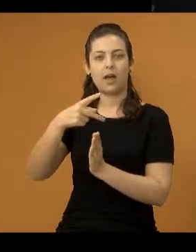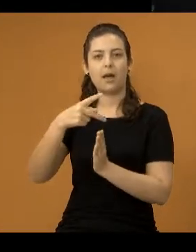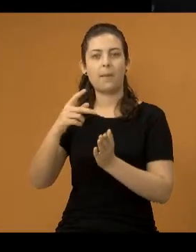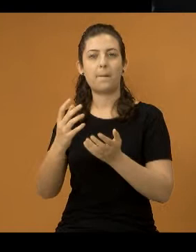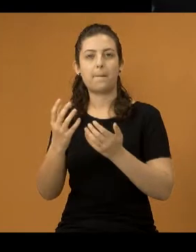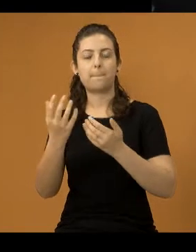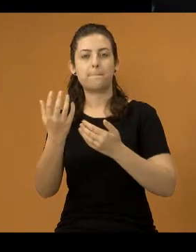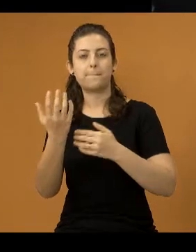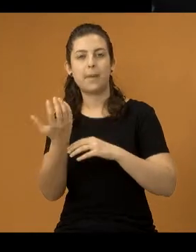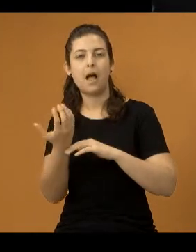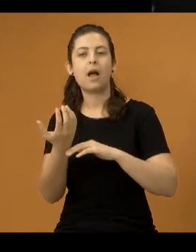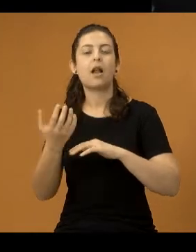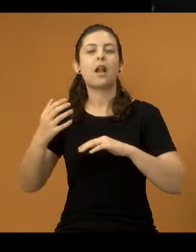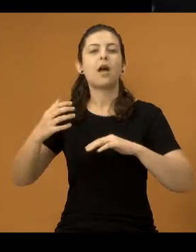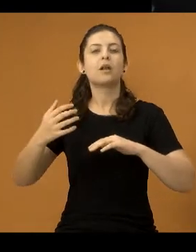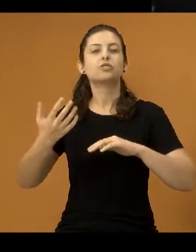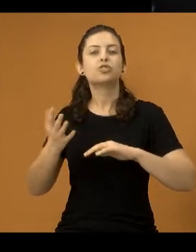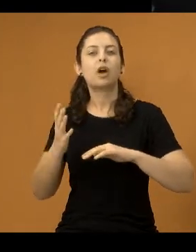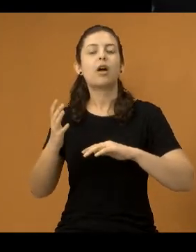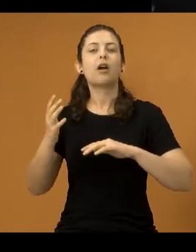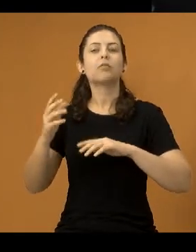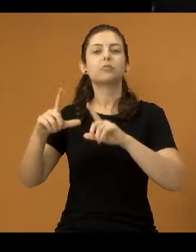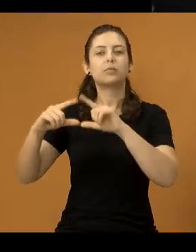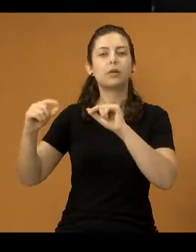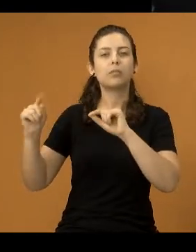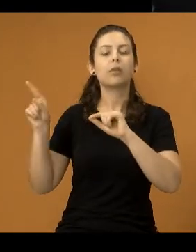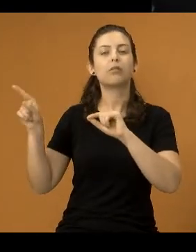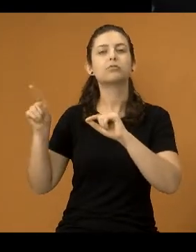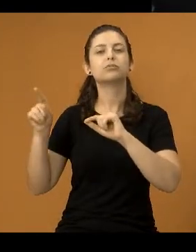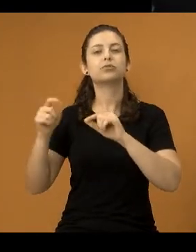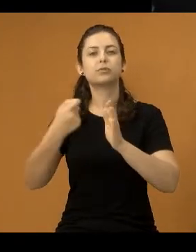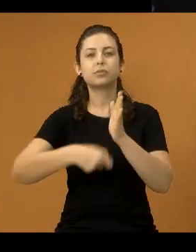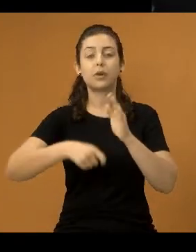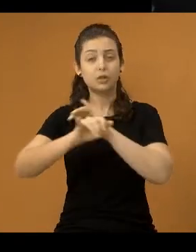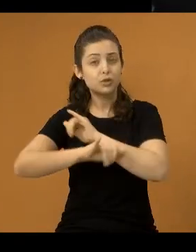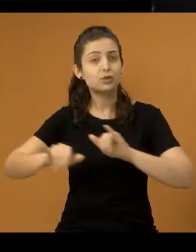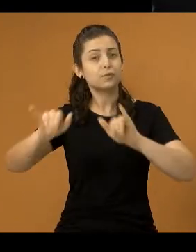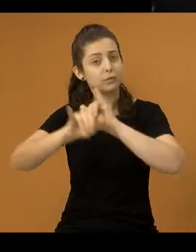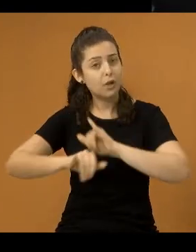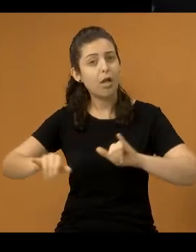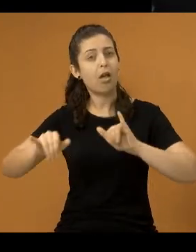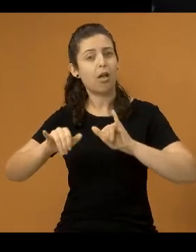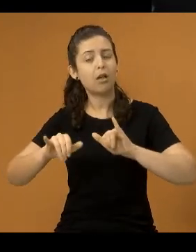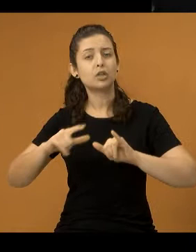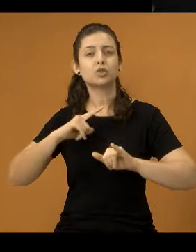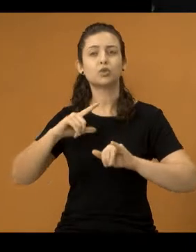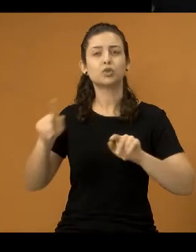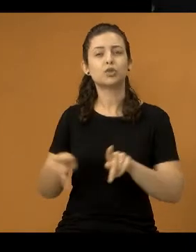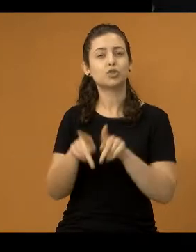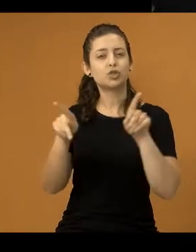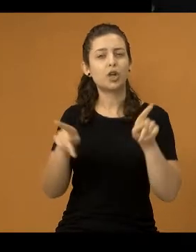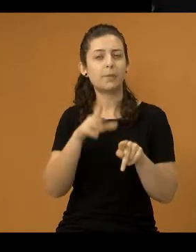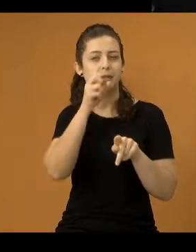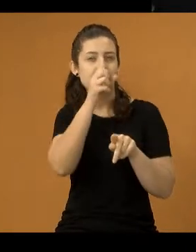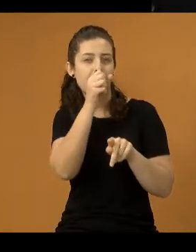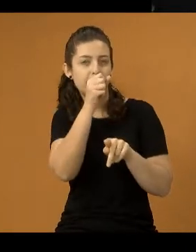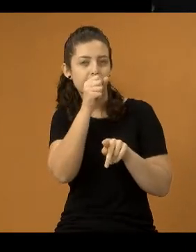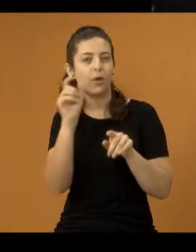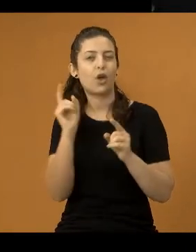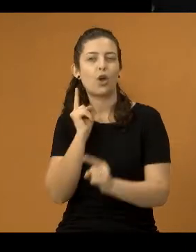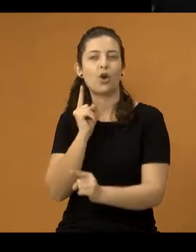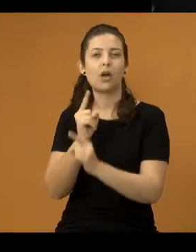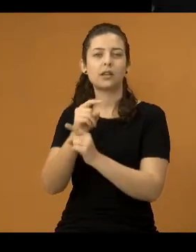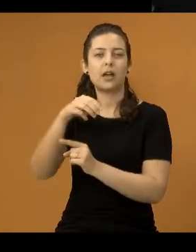dos Bandeirantes, o dinheiro já está liberado. E vamos divulgar aqui, Paulinho Abner. Estava no shopping sábado, encontrei o Márcio Alvino.